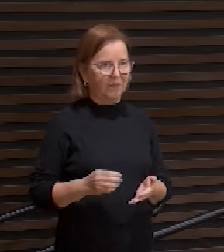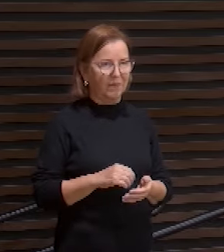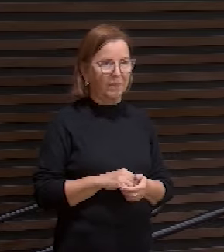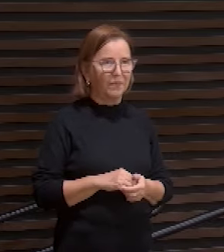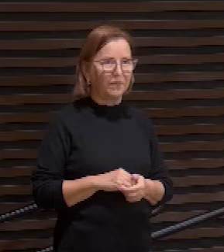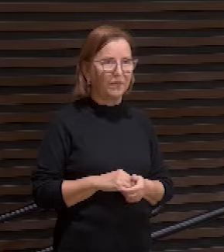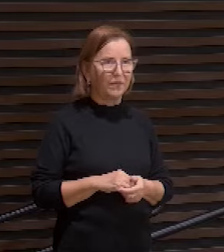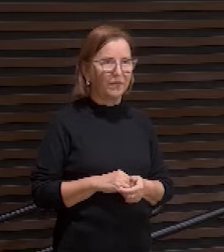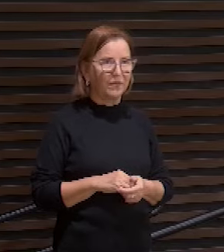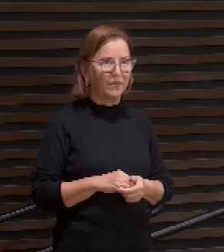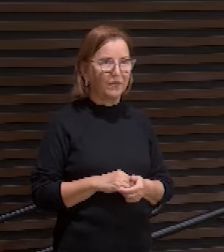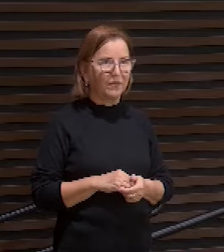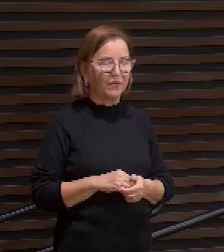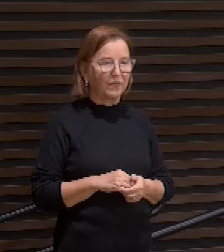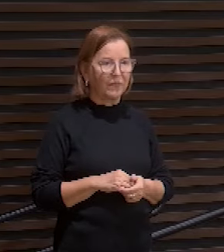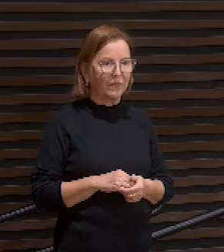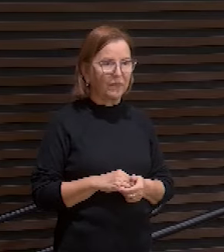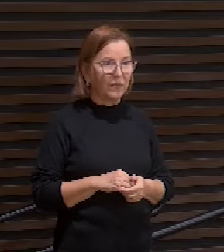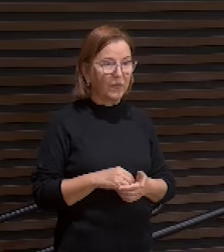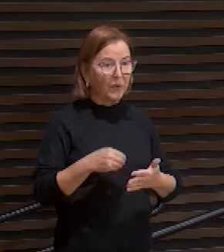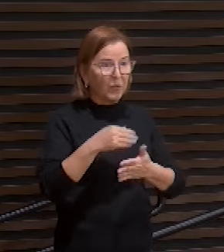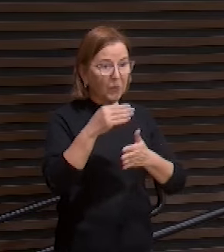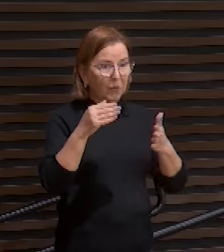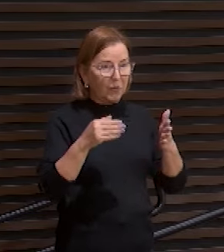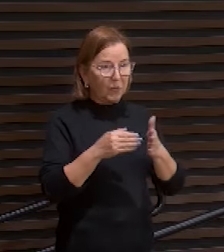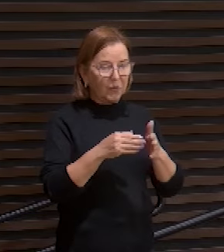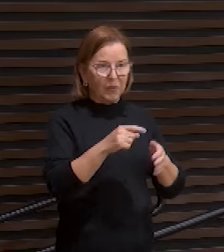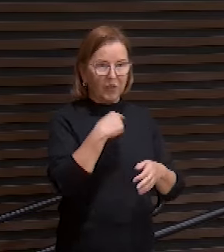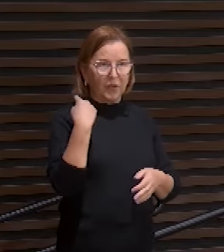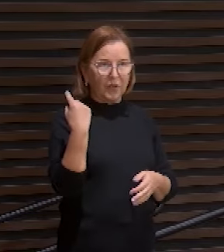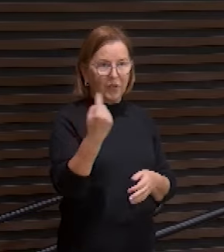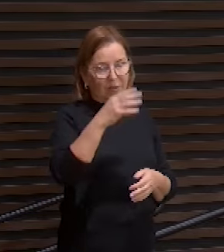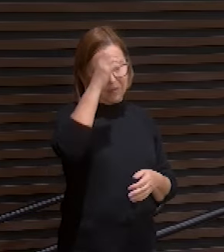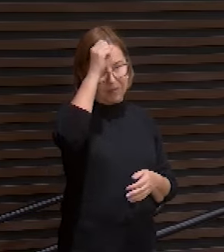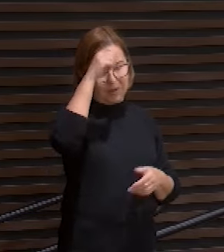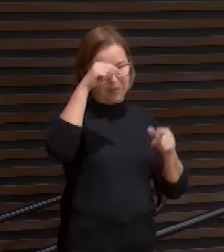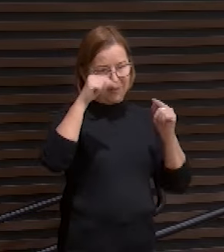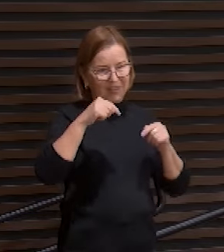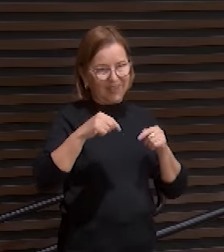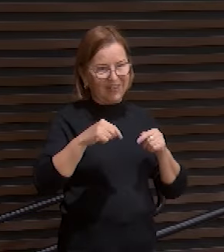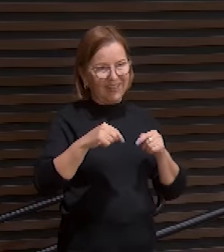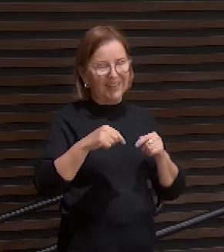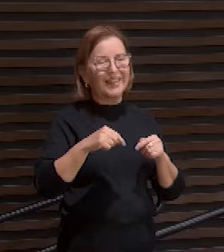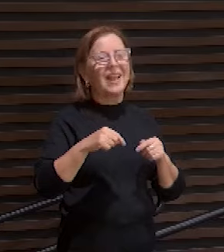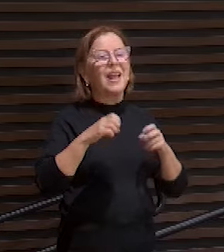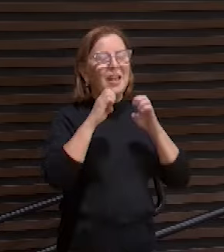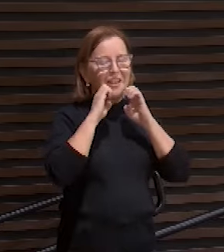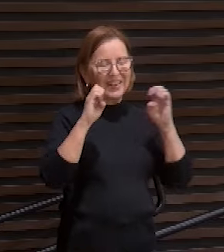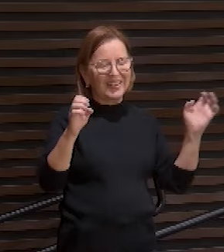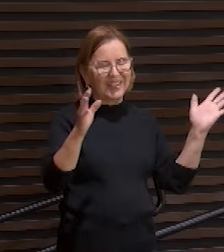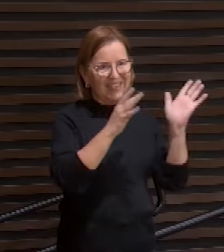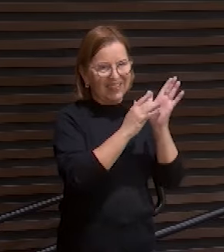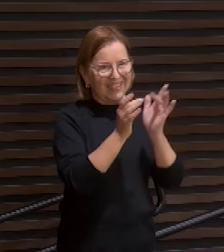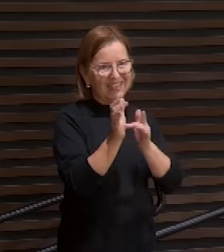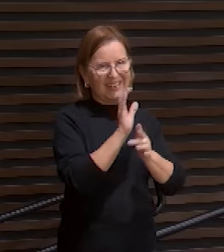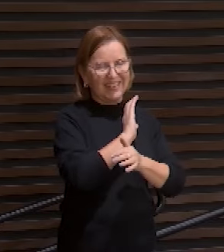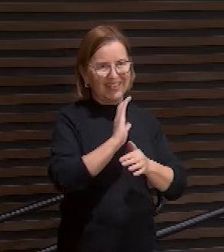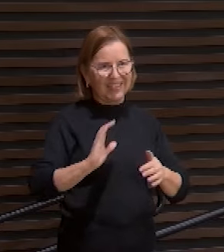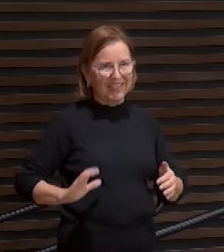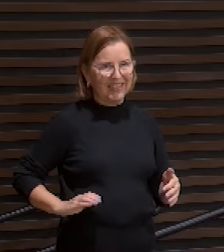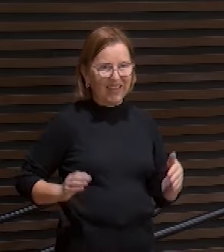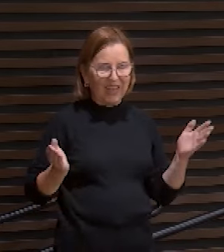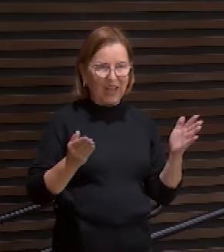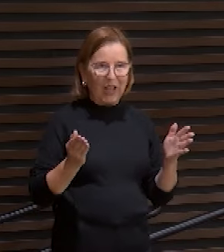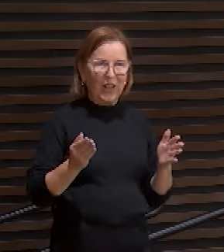esse tudo que nós vimos aqui queridos irmãos é o evangelho de Jesus Cristo e agora para a gente